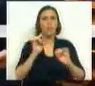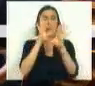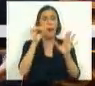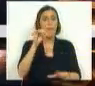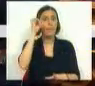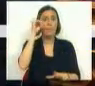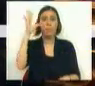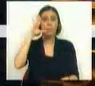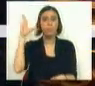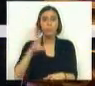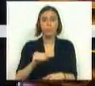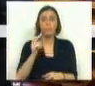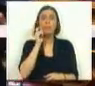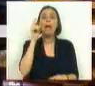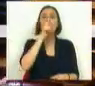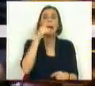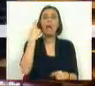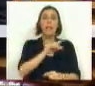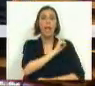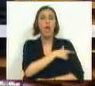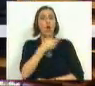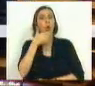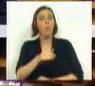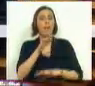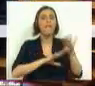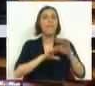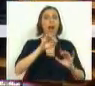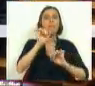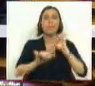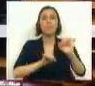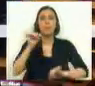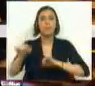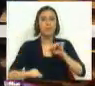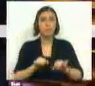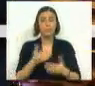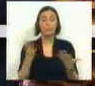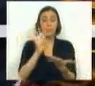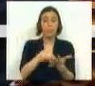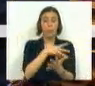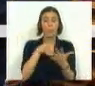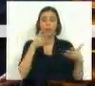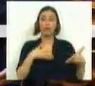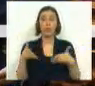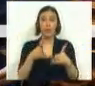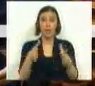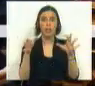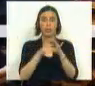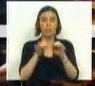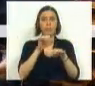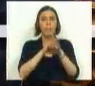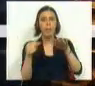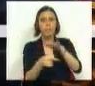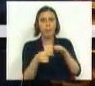ainda não se sabe quem é que tem a competência para fazer o quê. O Plano Estratégico para a Agricultura,